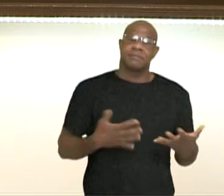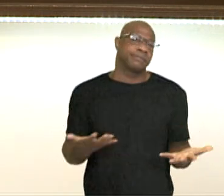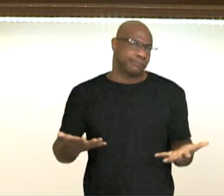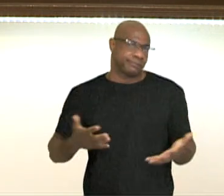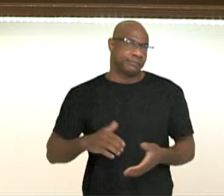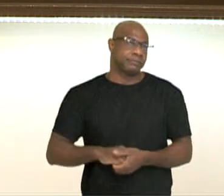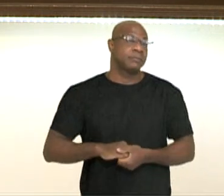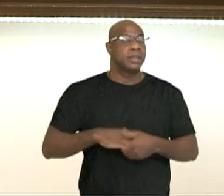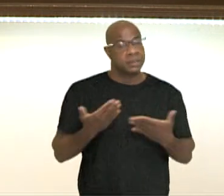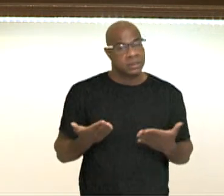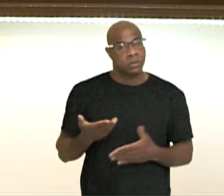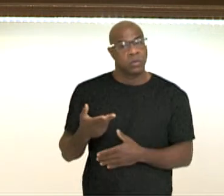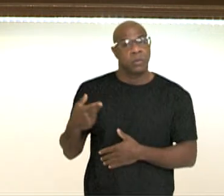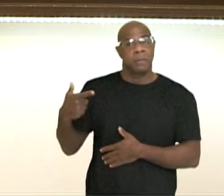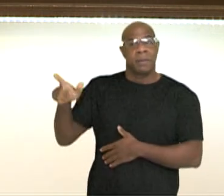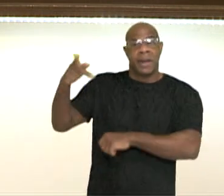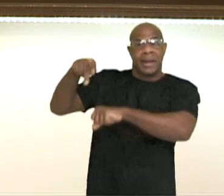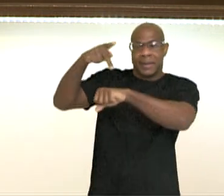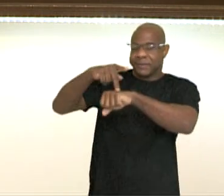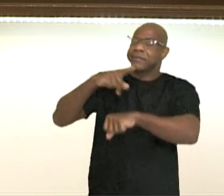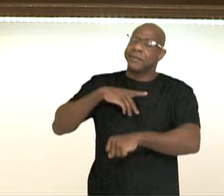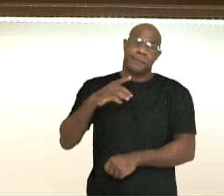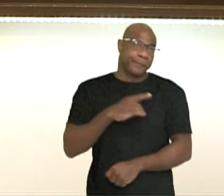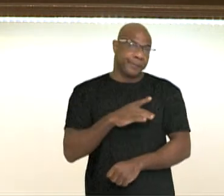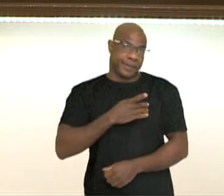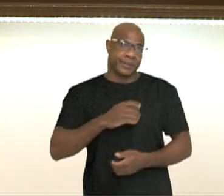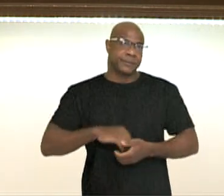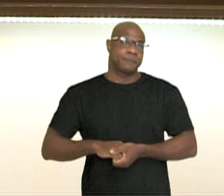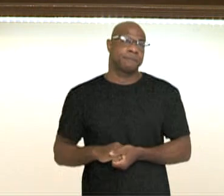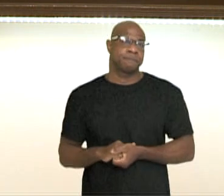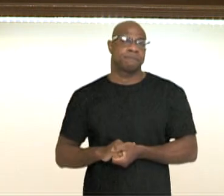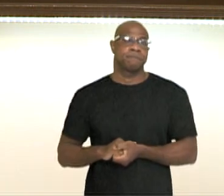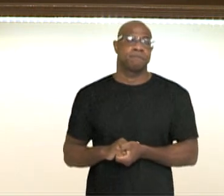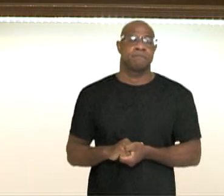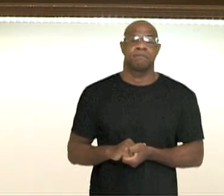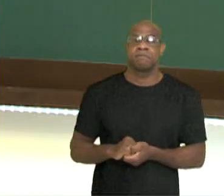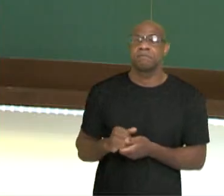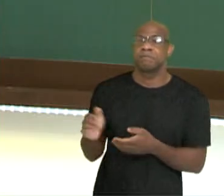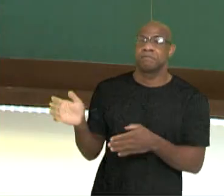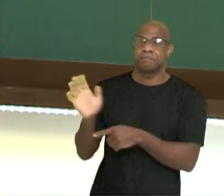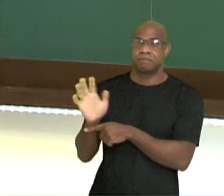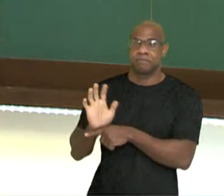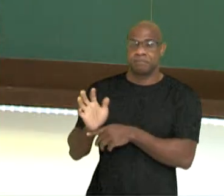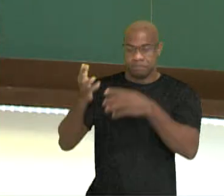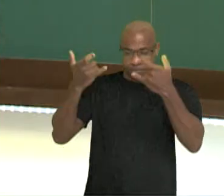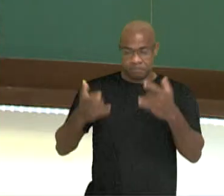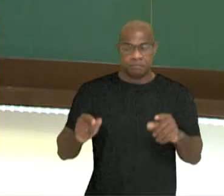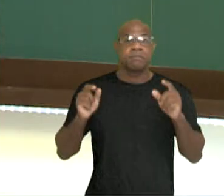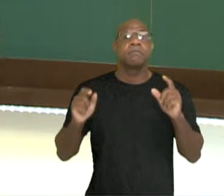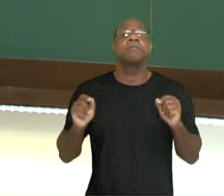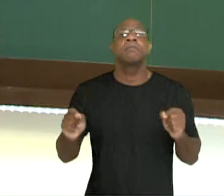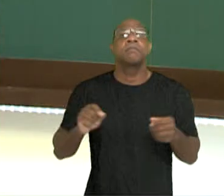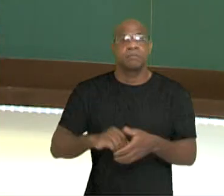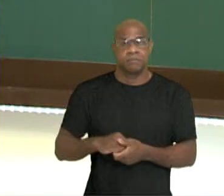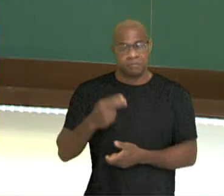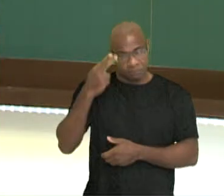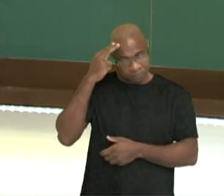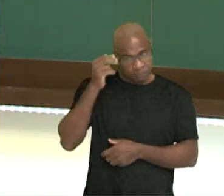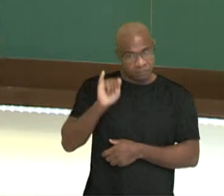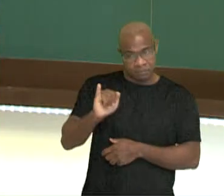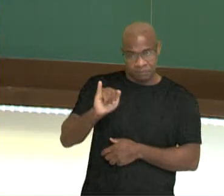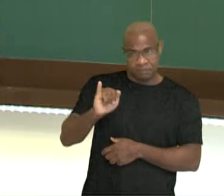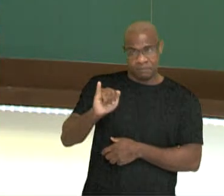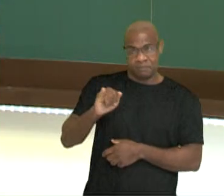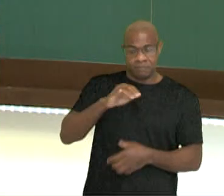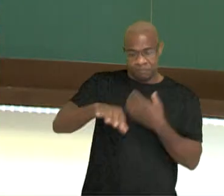tentativa de resistir e acabar com a escravidão. Então, pessoal, neste vídeo nós falamos um pouquinho sobre a